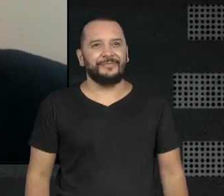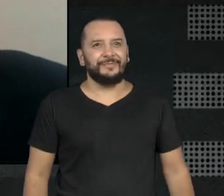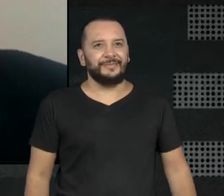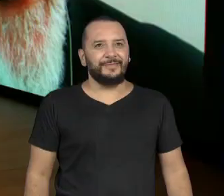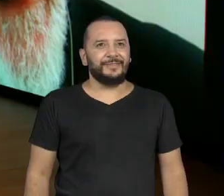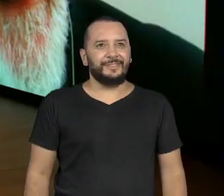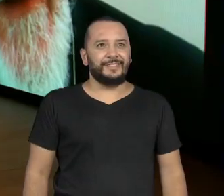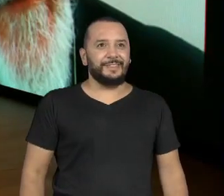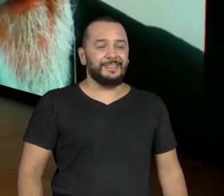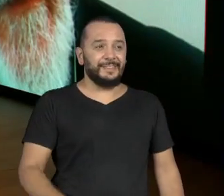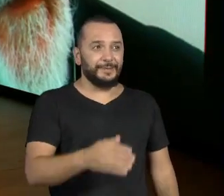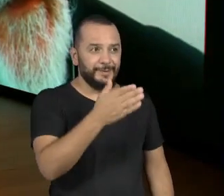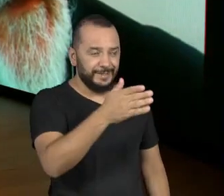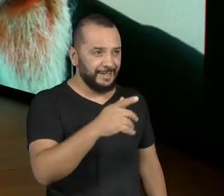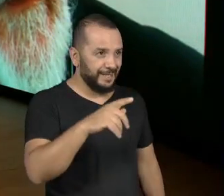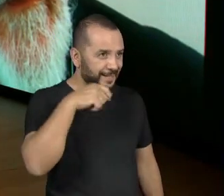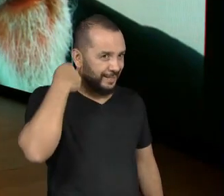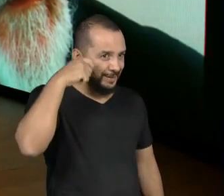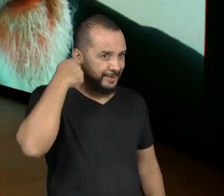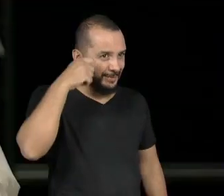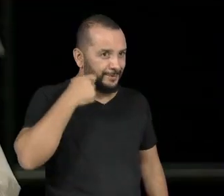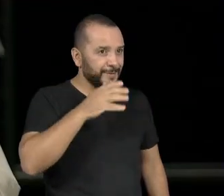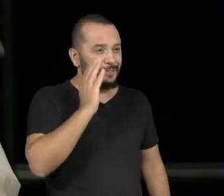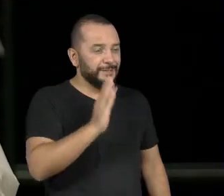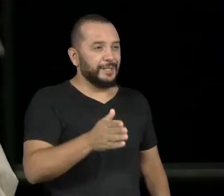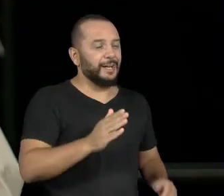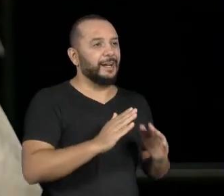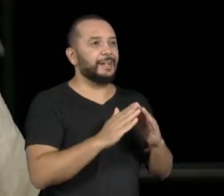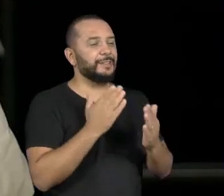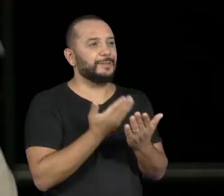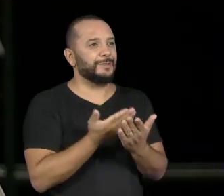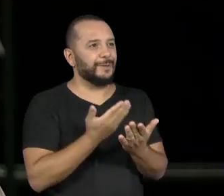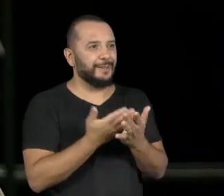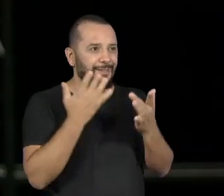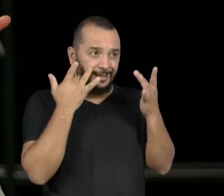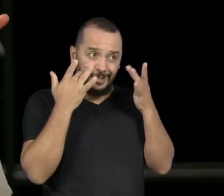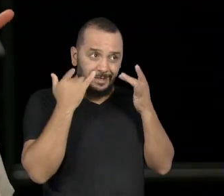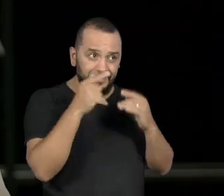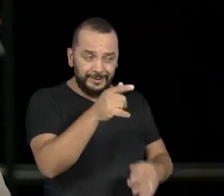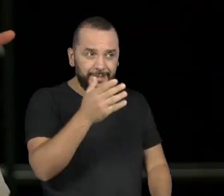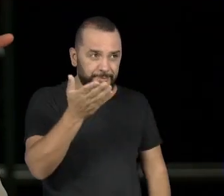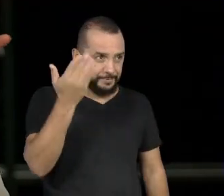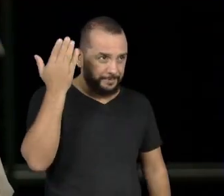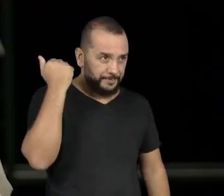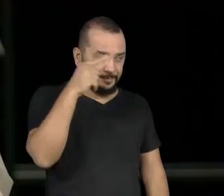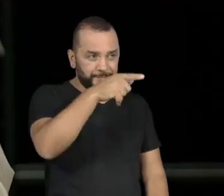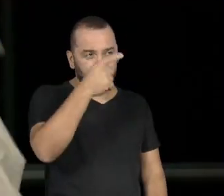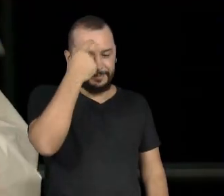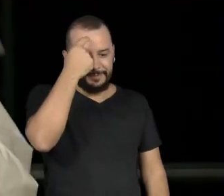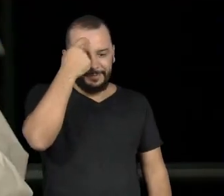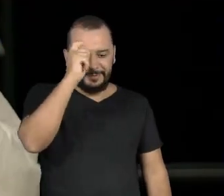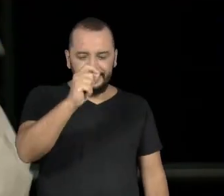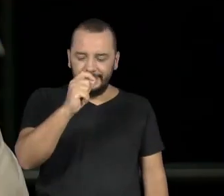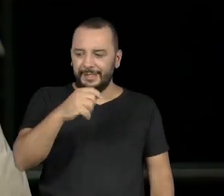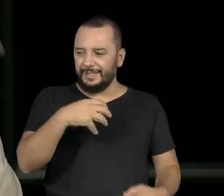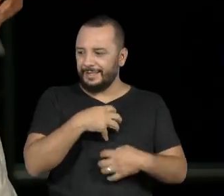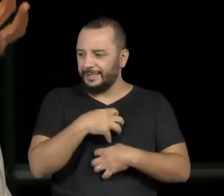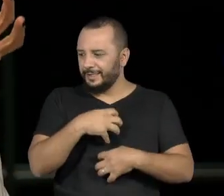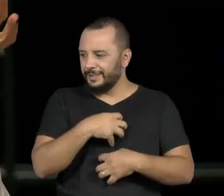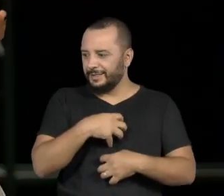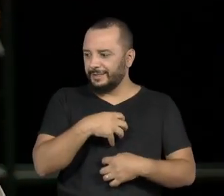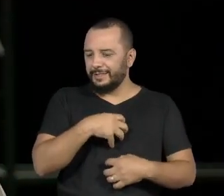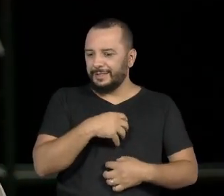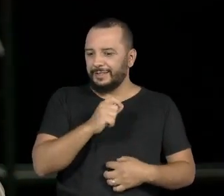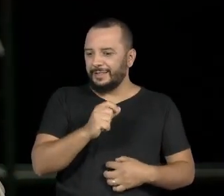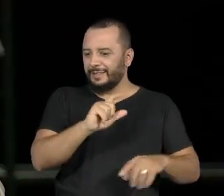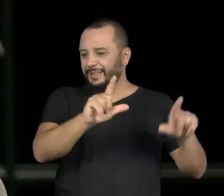Ney, como todo ator saído de uma escola de teatro, na época você dizia que sentia um certo desprezo